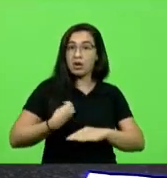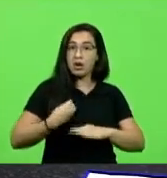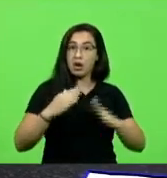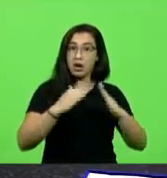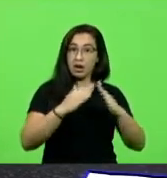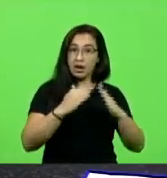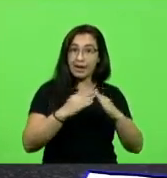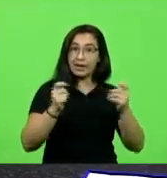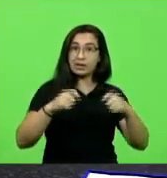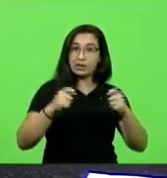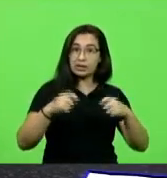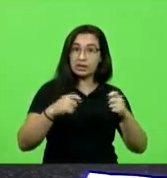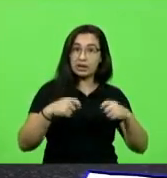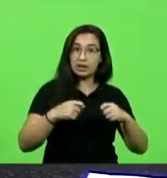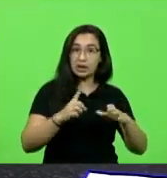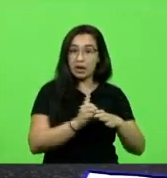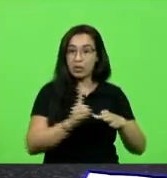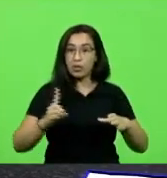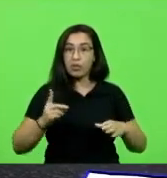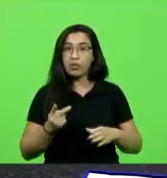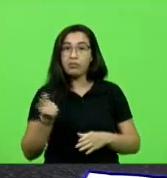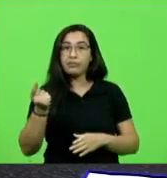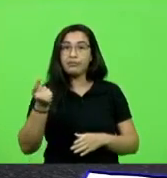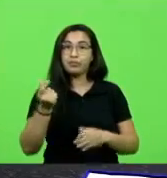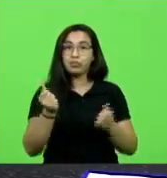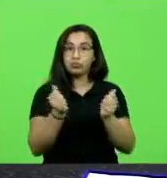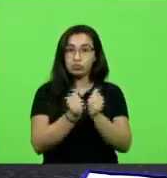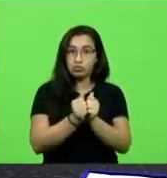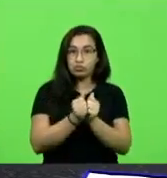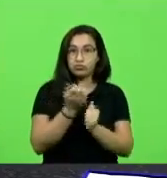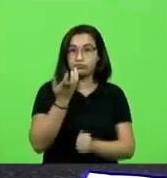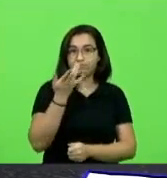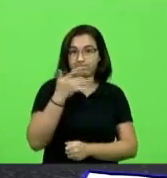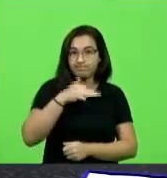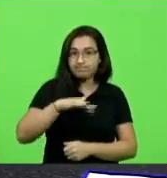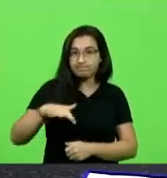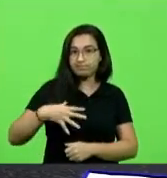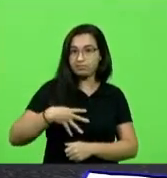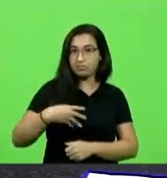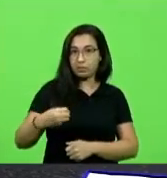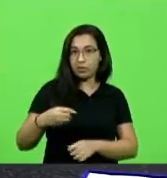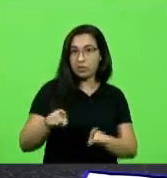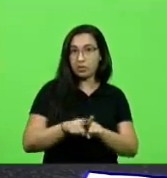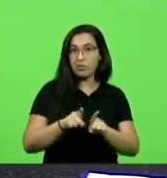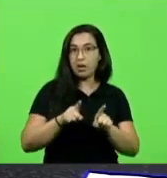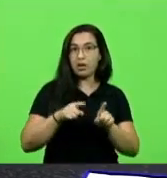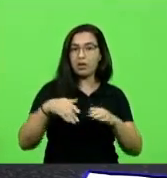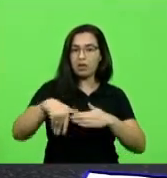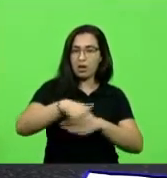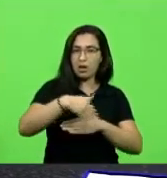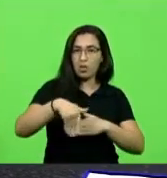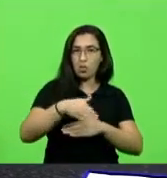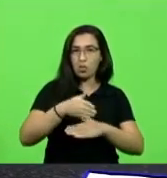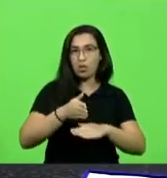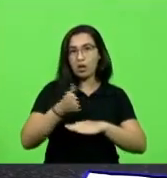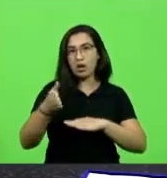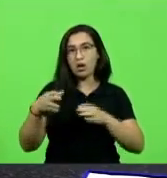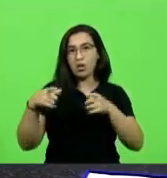retirar as crianças de casa da rua levar para um local mais seguro